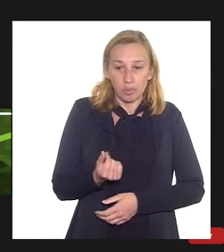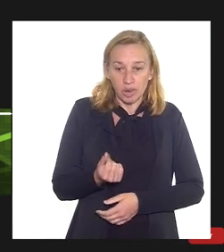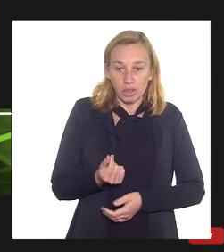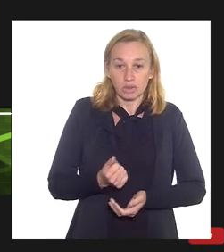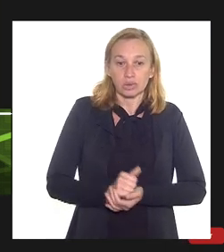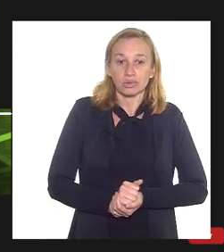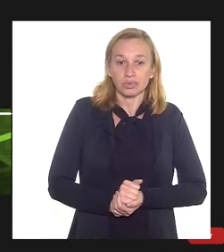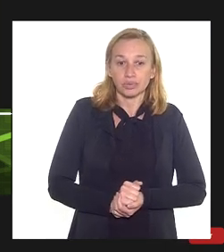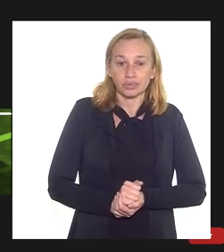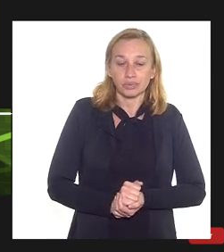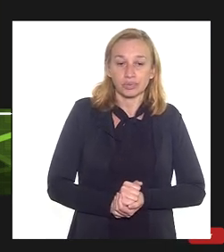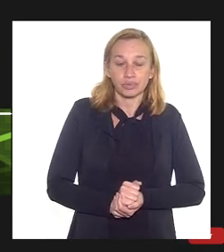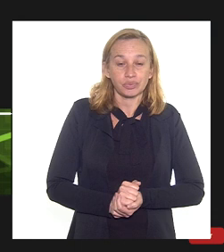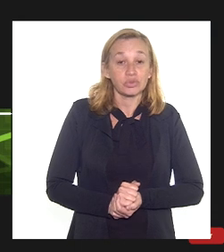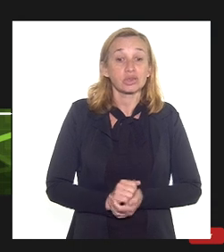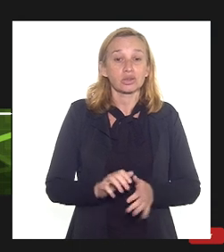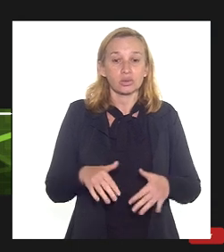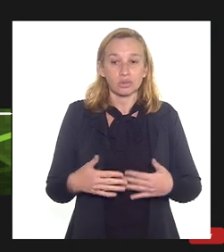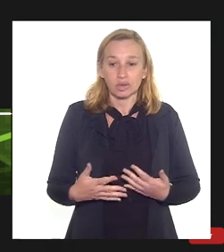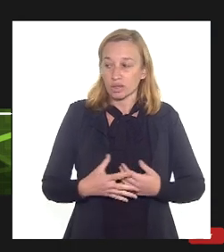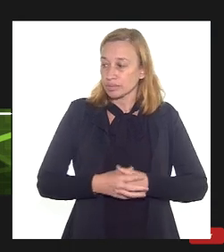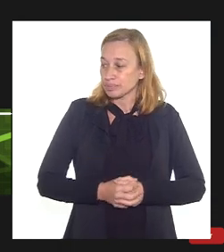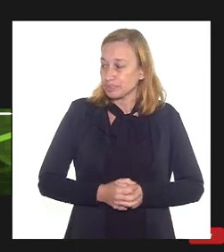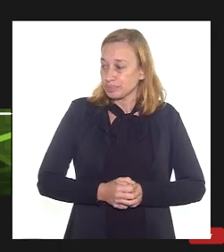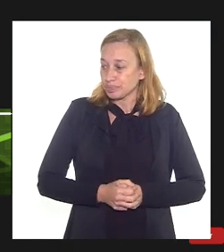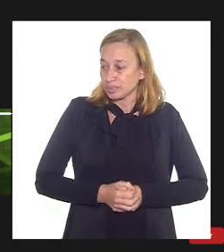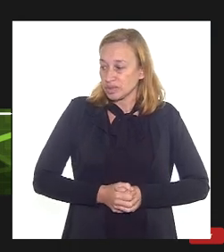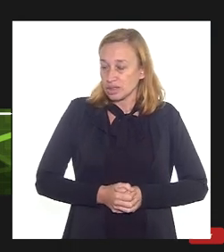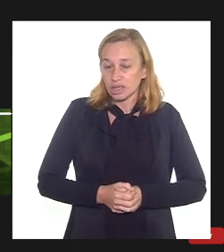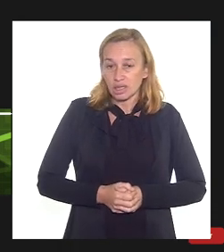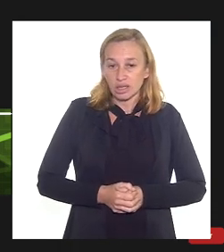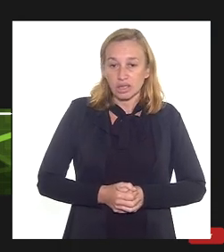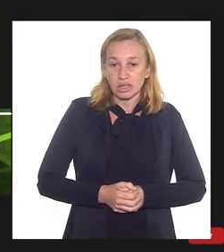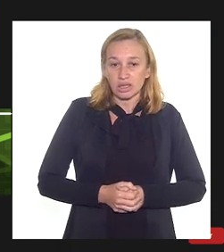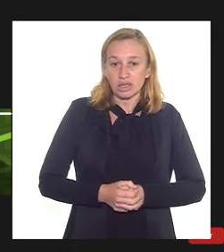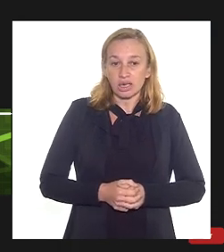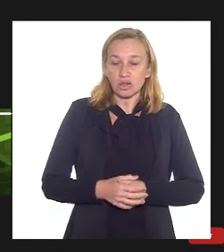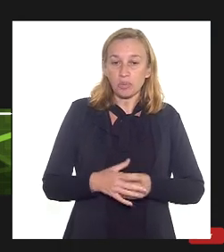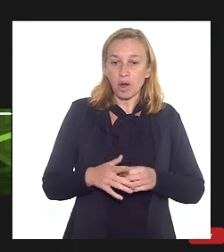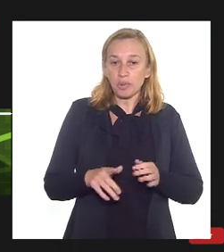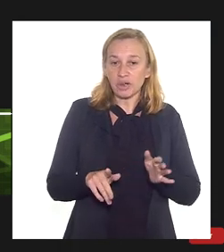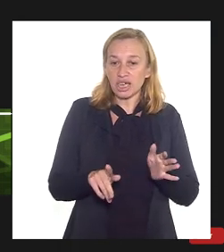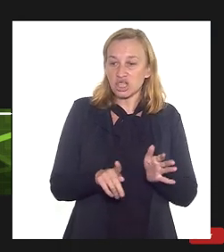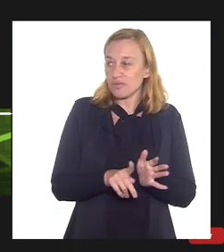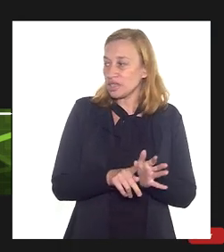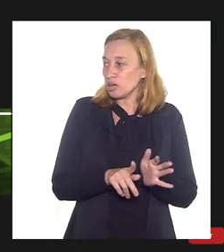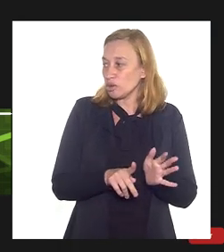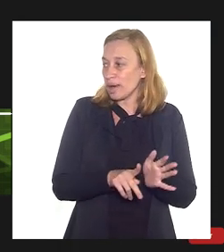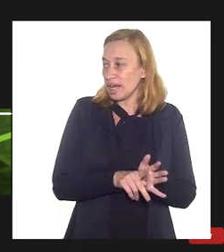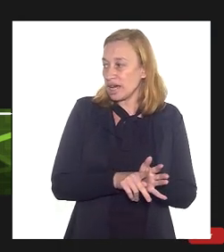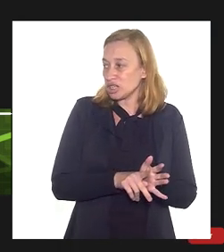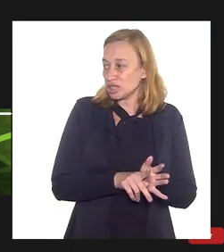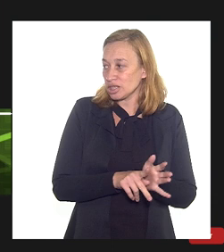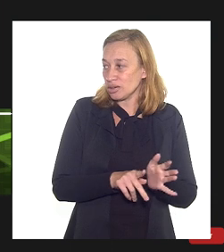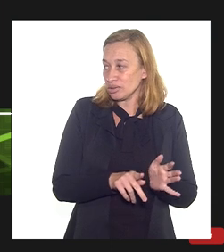lá em cima tanto é que a própria Petrobras pelo menos notícia de jornal